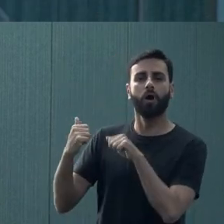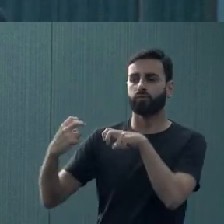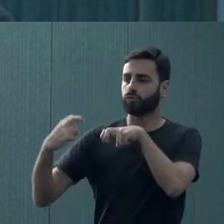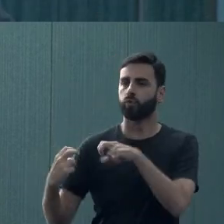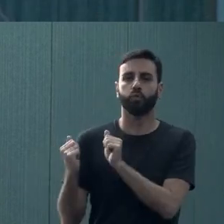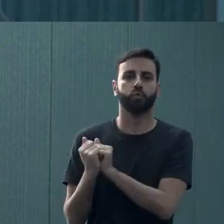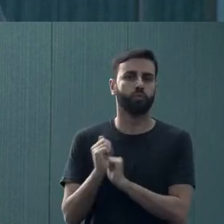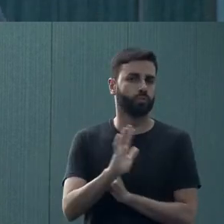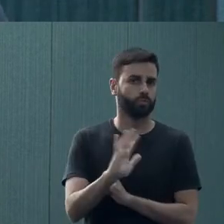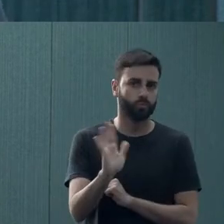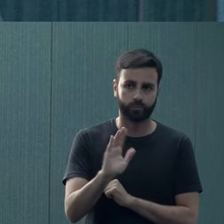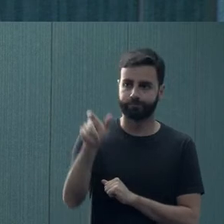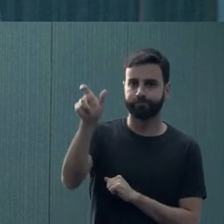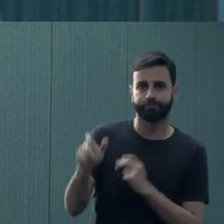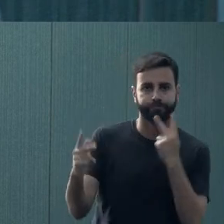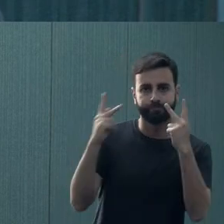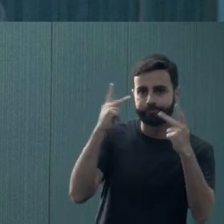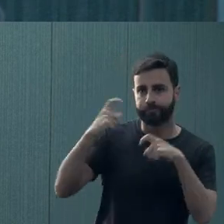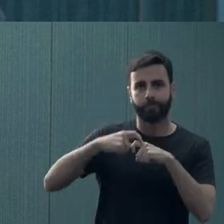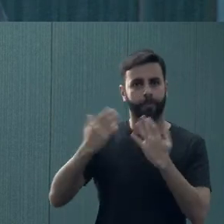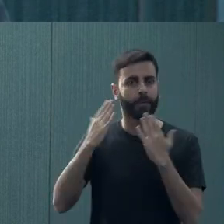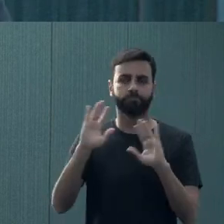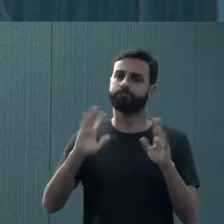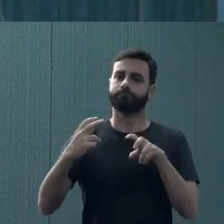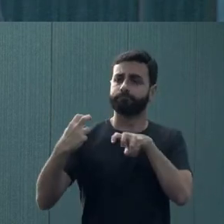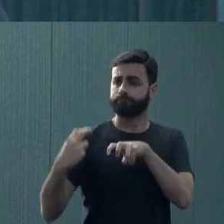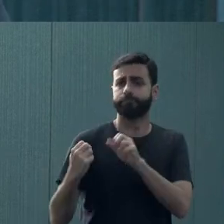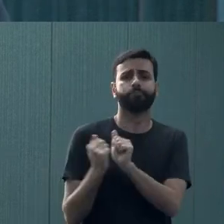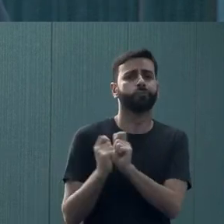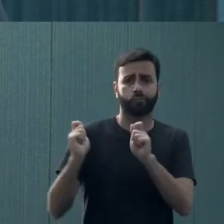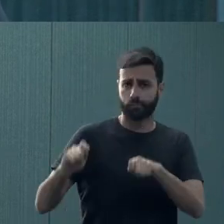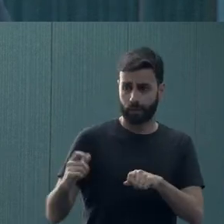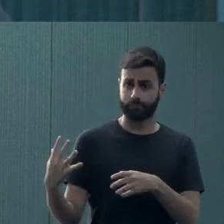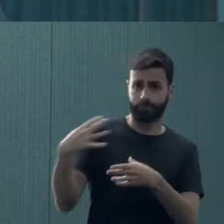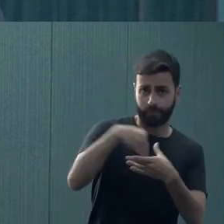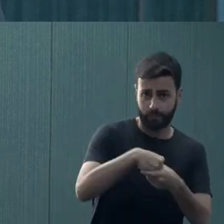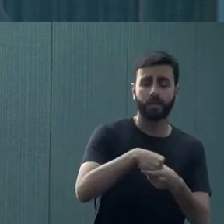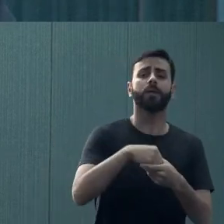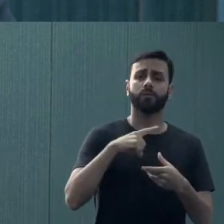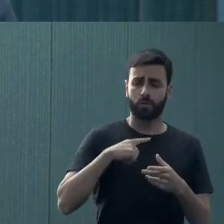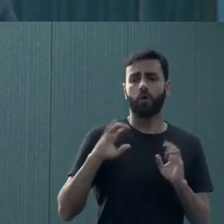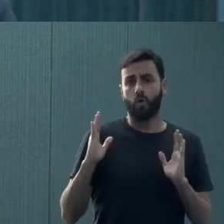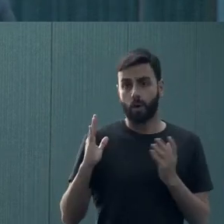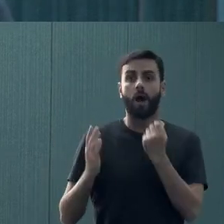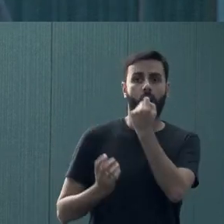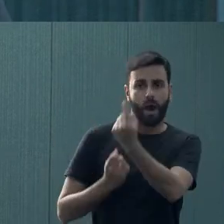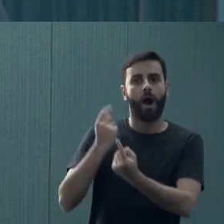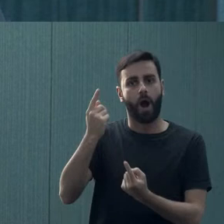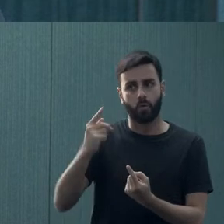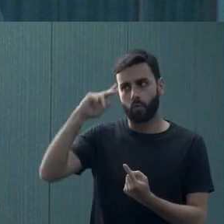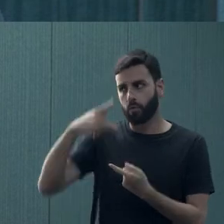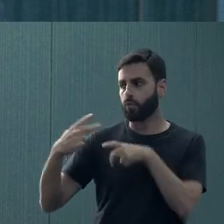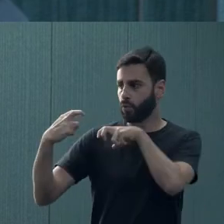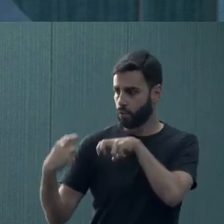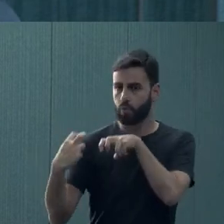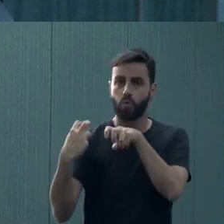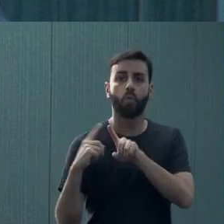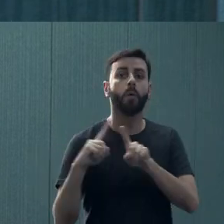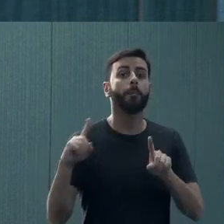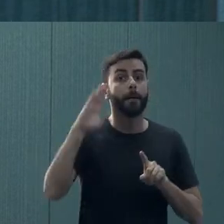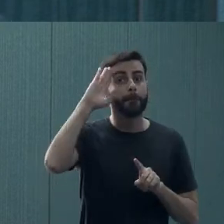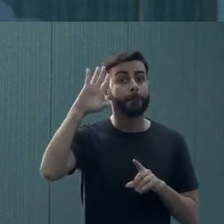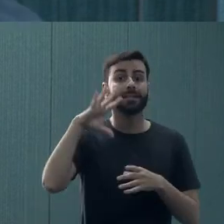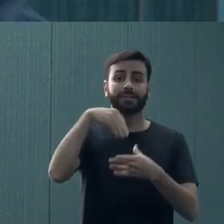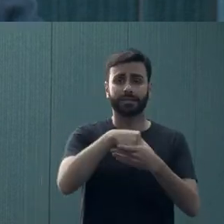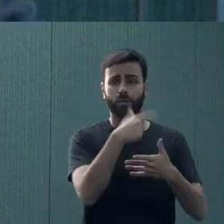Não. Não é. Ou pelo psiquiatra. Não é. Isso é uma parte do que é saúde mental. Nos casos que realmente há uma maior necessidade. Mas a gente tem que